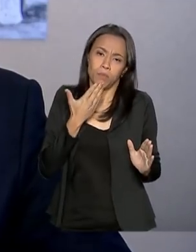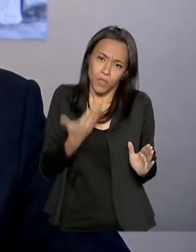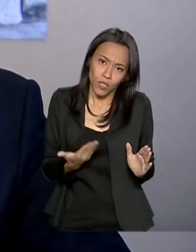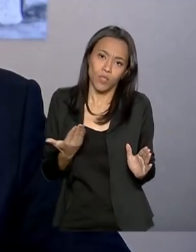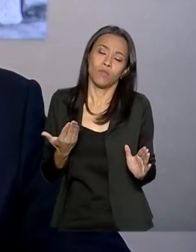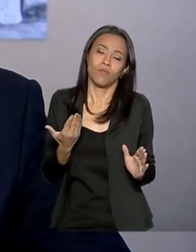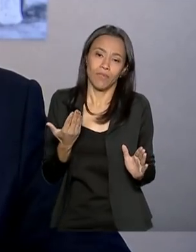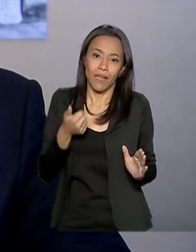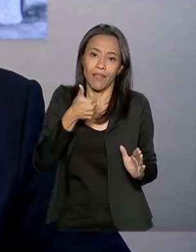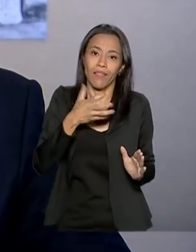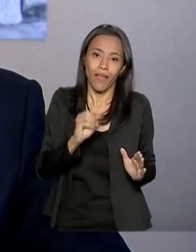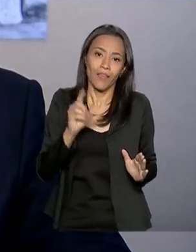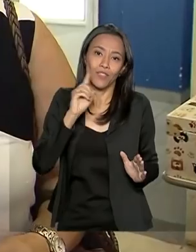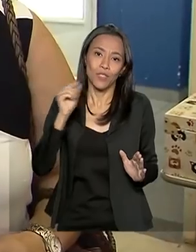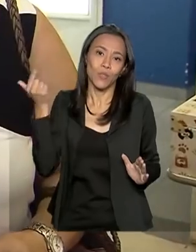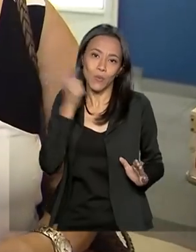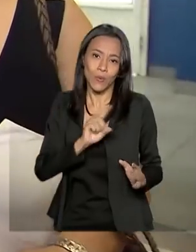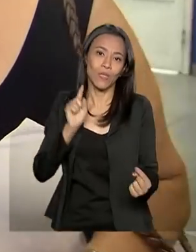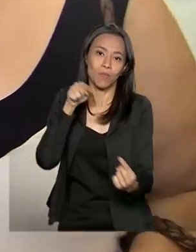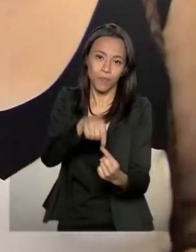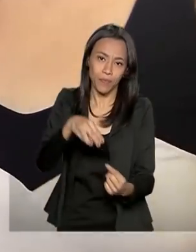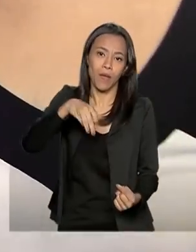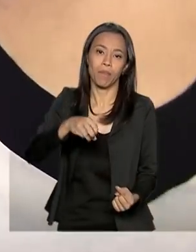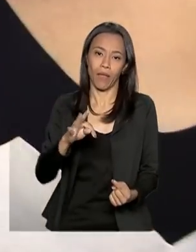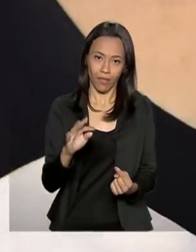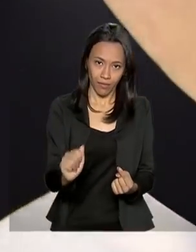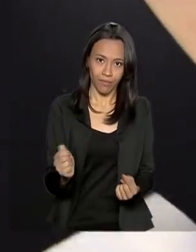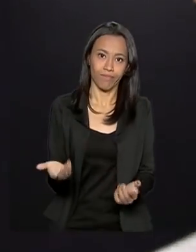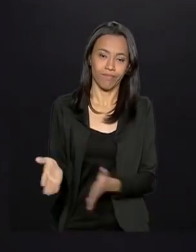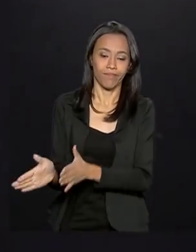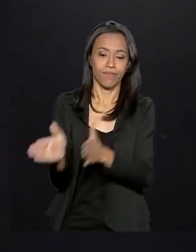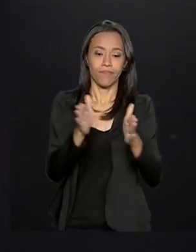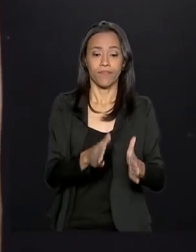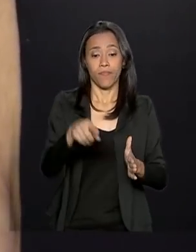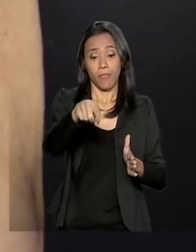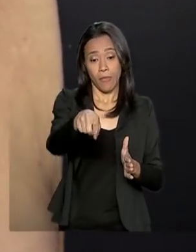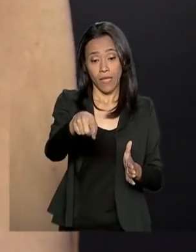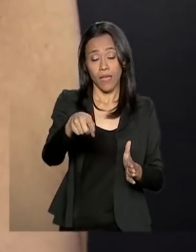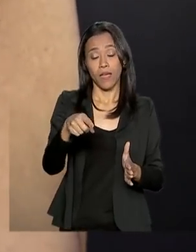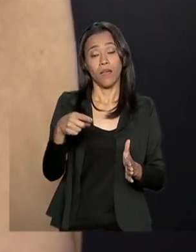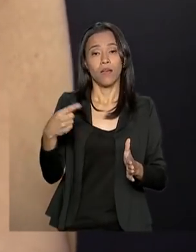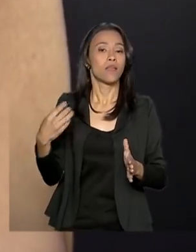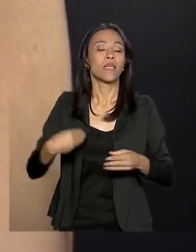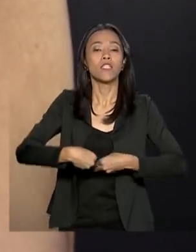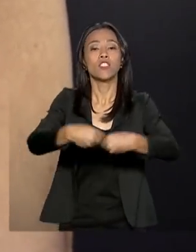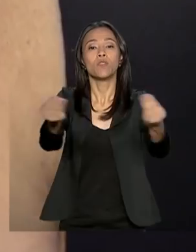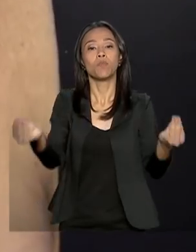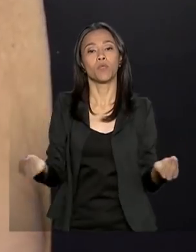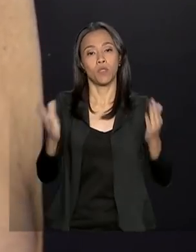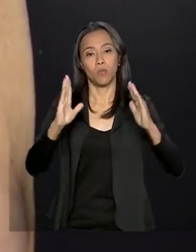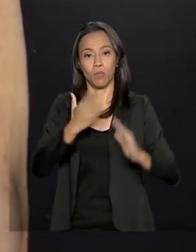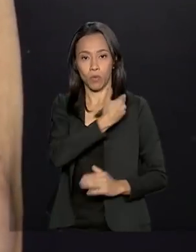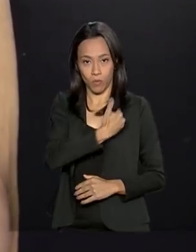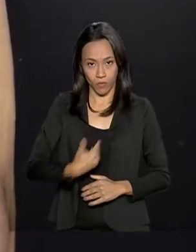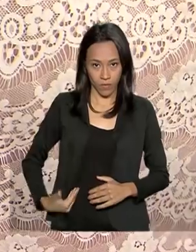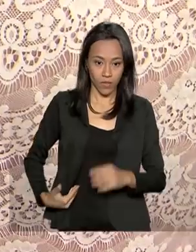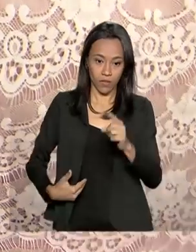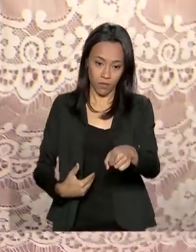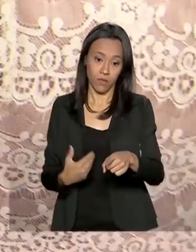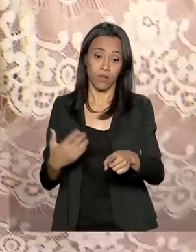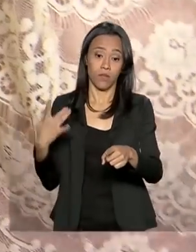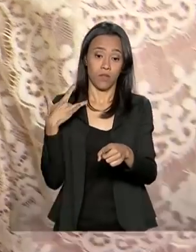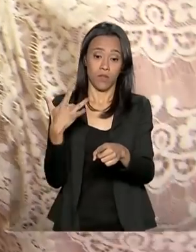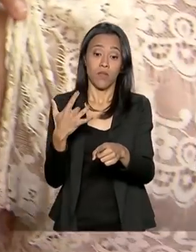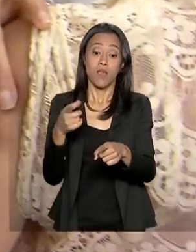dias eles atingiram totalmente a meta. A vacina deste ano, disponibilizada pelo Sistema Único de Saúde, atua contra os vírus